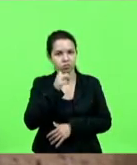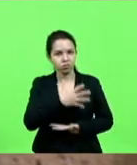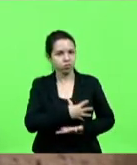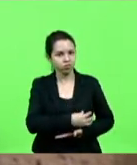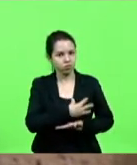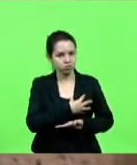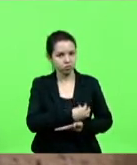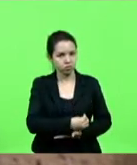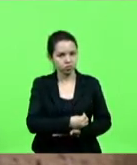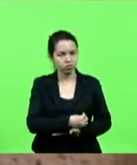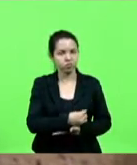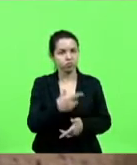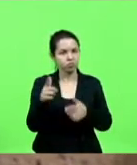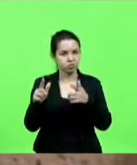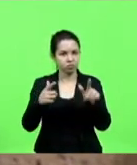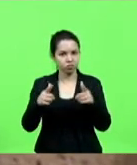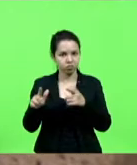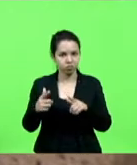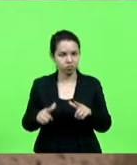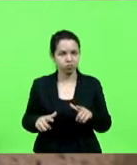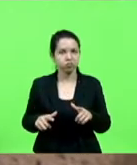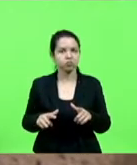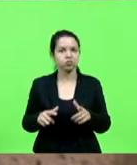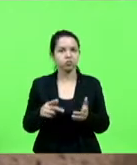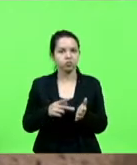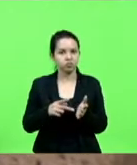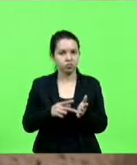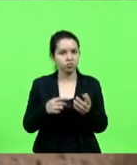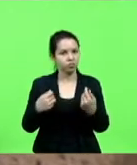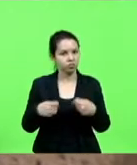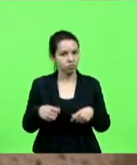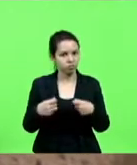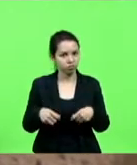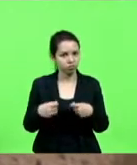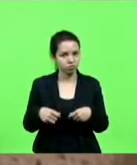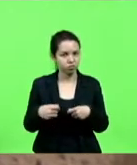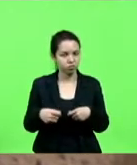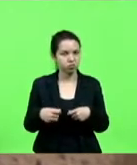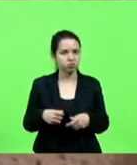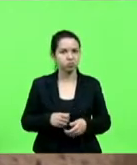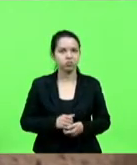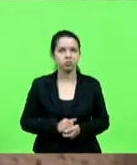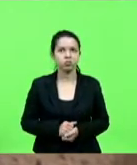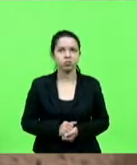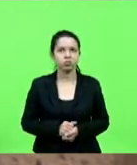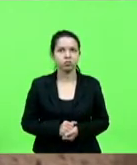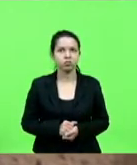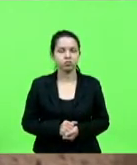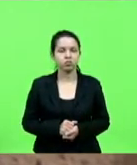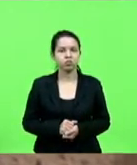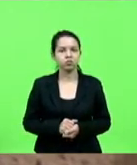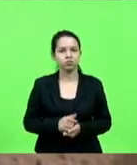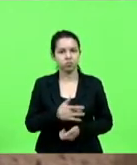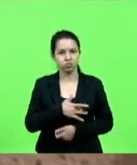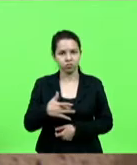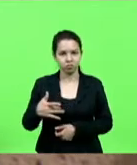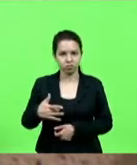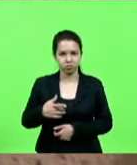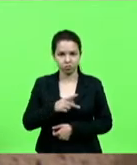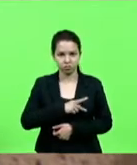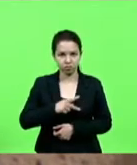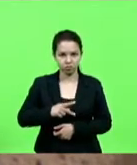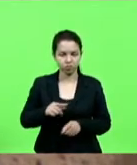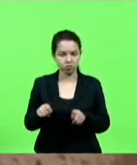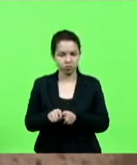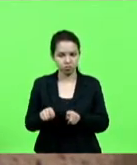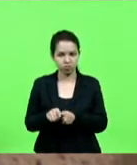e outros aí que certamente já estão sendo considerados pela saúde pública do Estado de